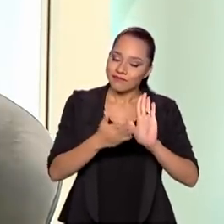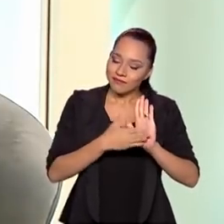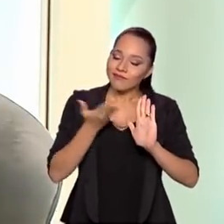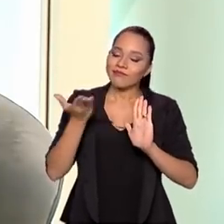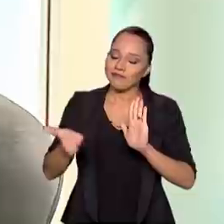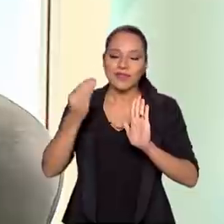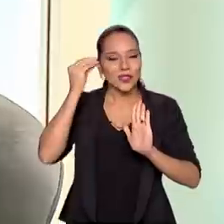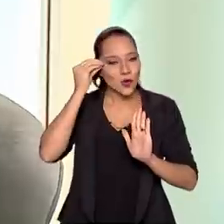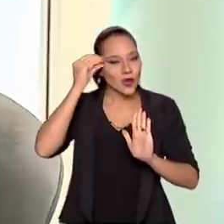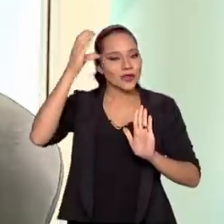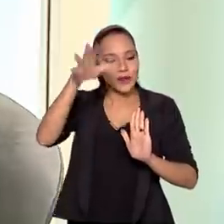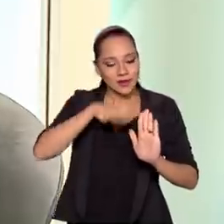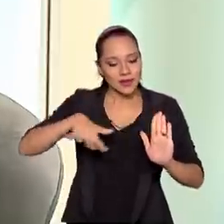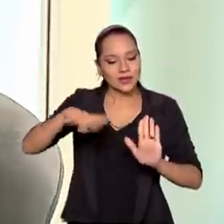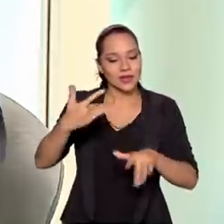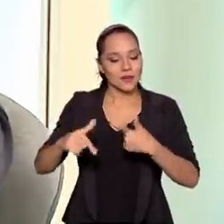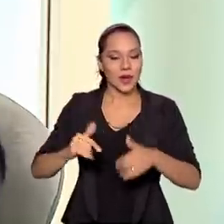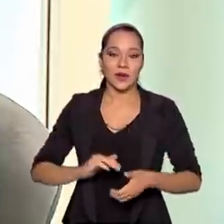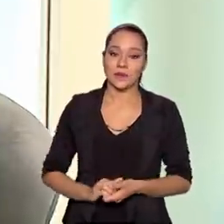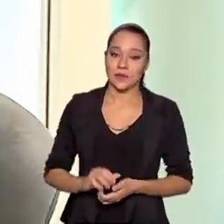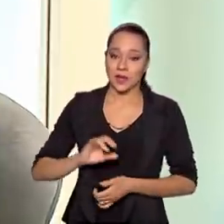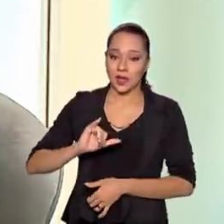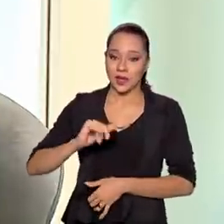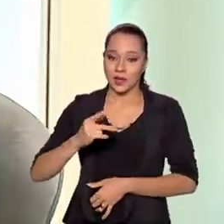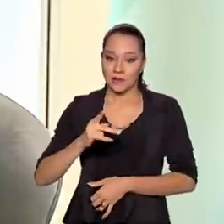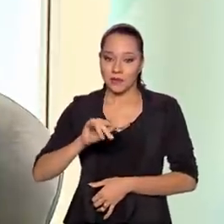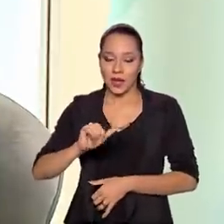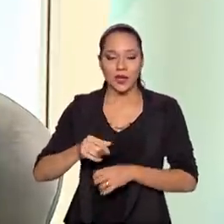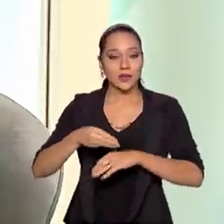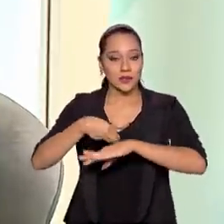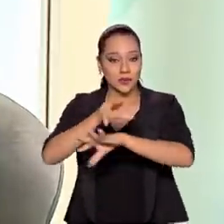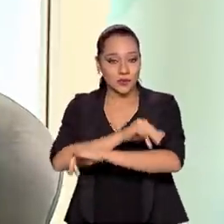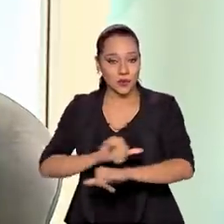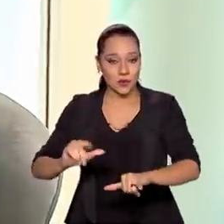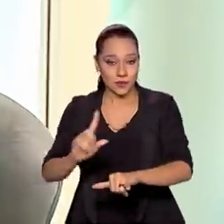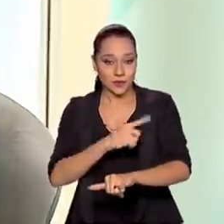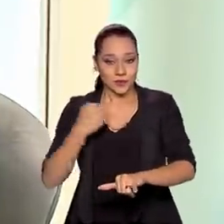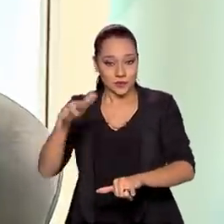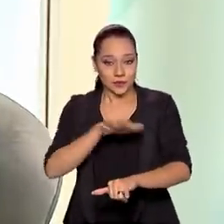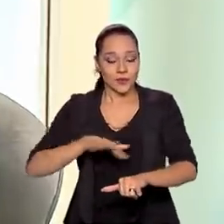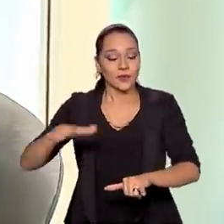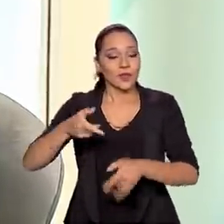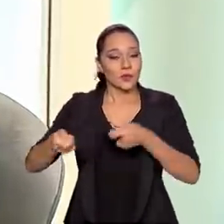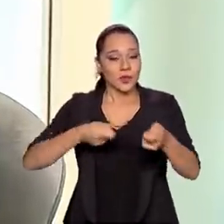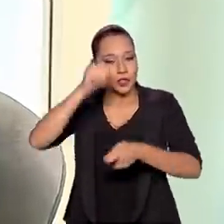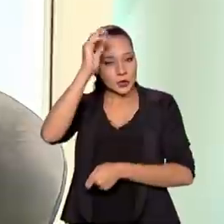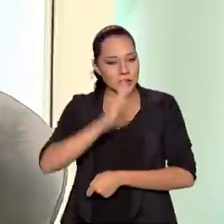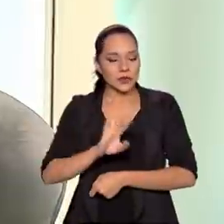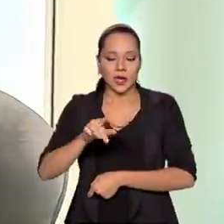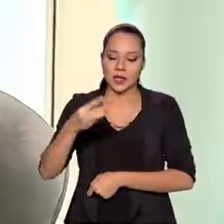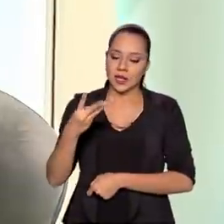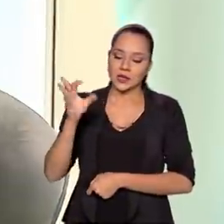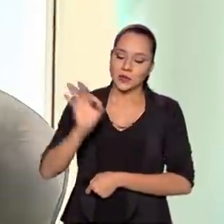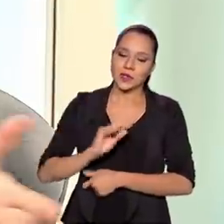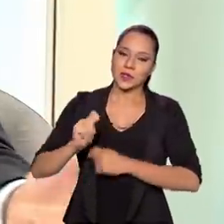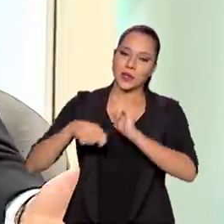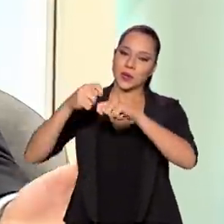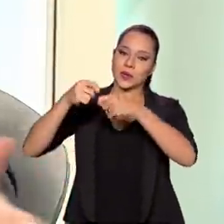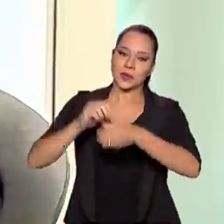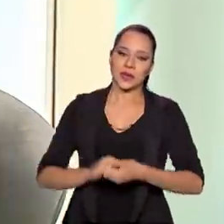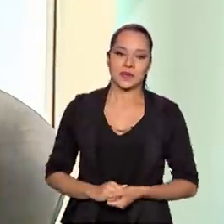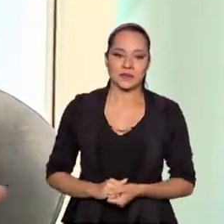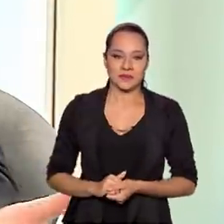exatamente esse conhecimento dessa atividade. O IPEA acabou de divulgar que o nosso setor da mineração no Brasil representa 3% da economia.